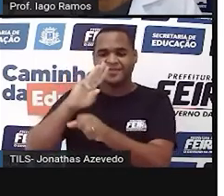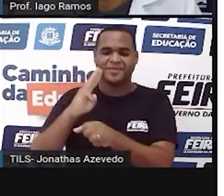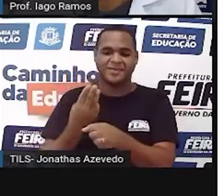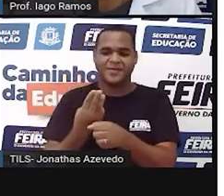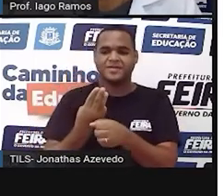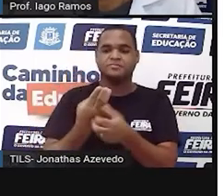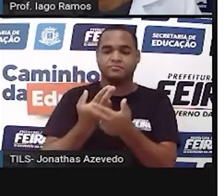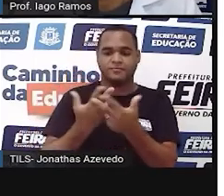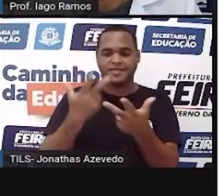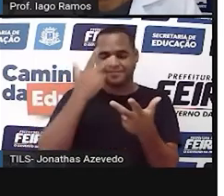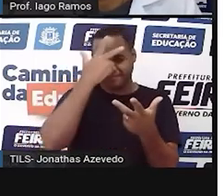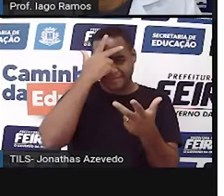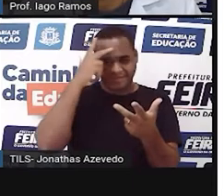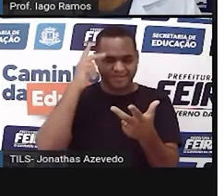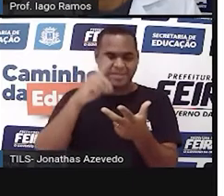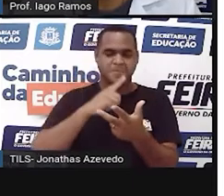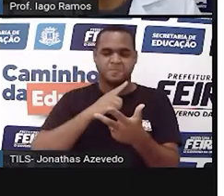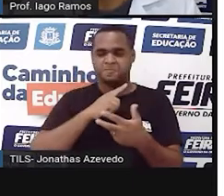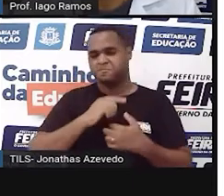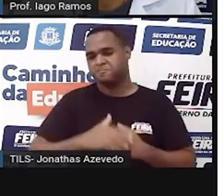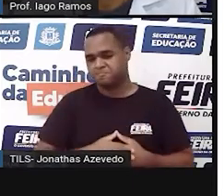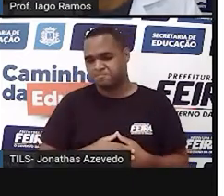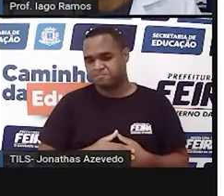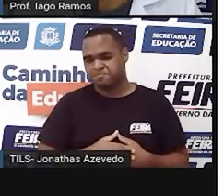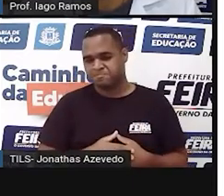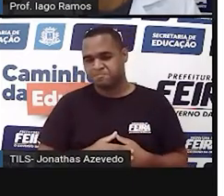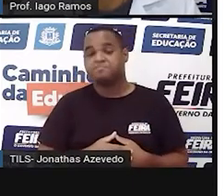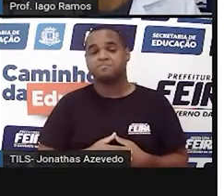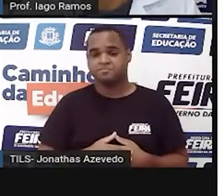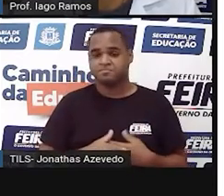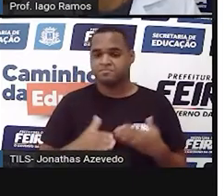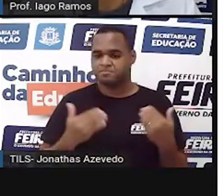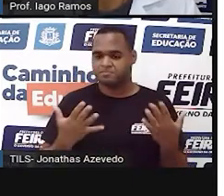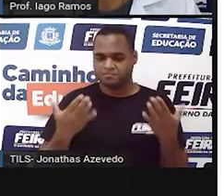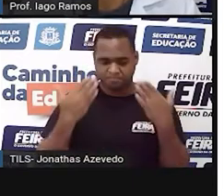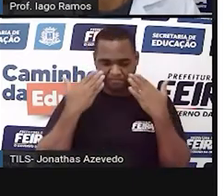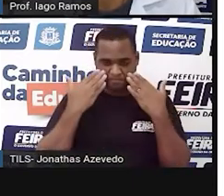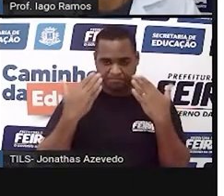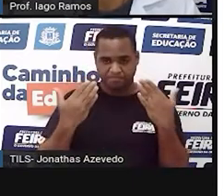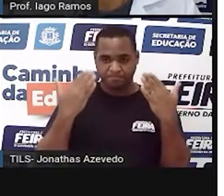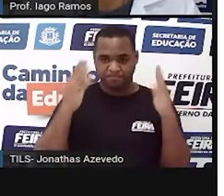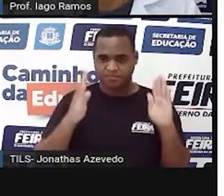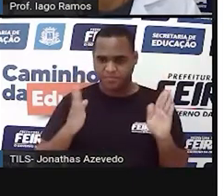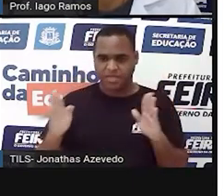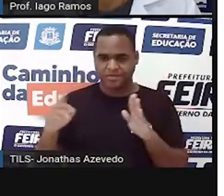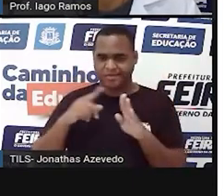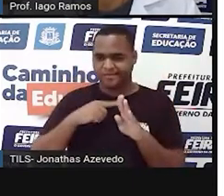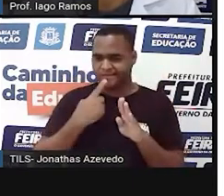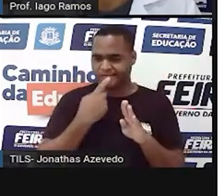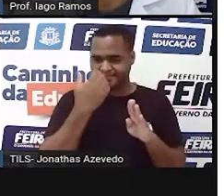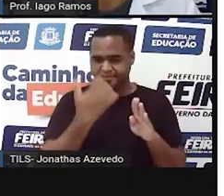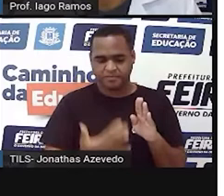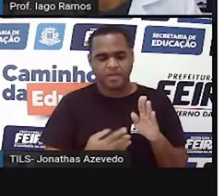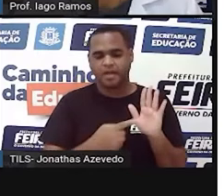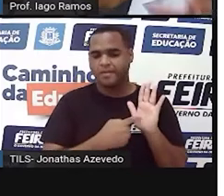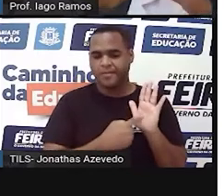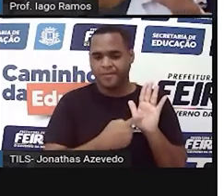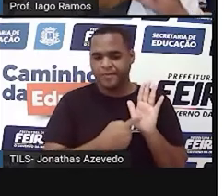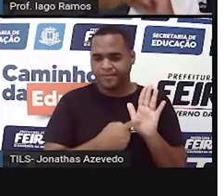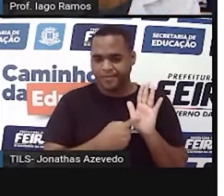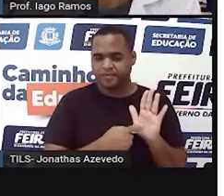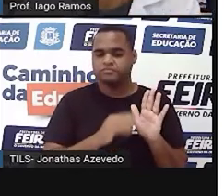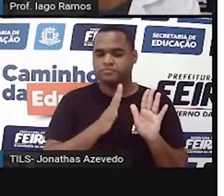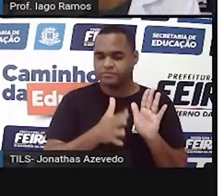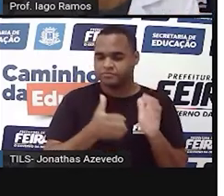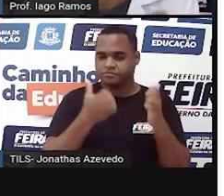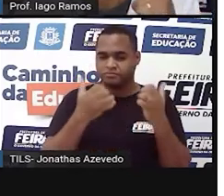pessoas. Certo? Então, a gente mostrou essa tabela na aula anterior e a